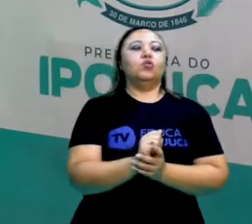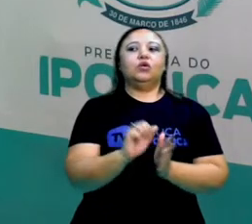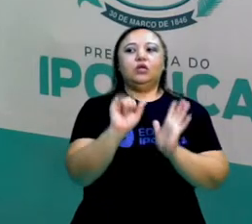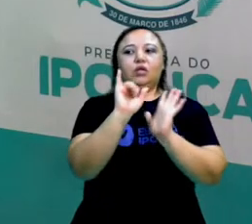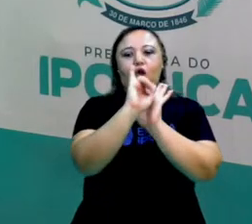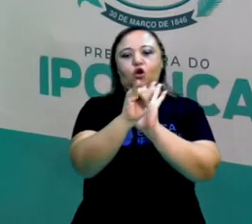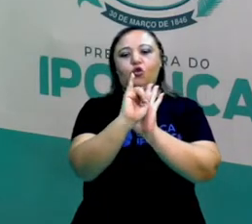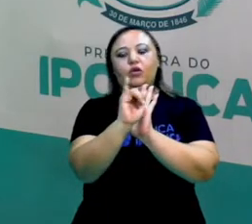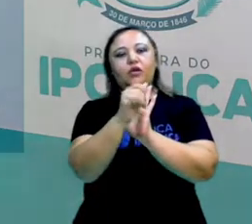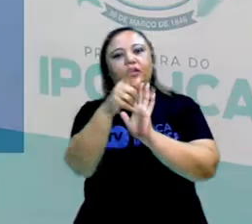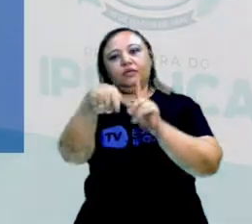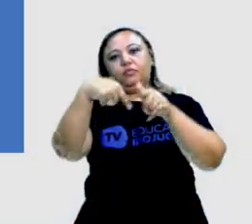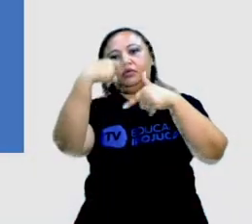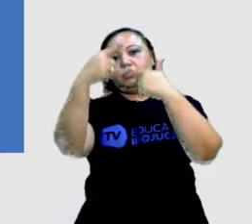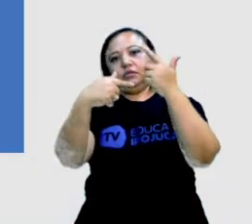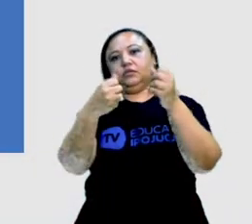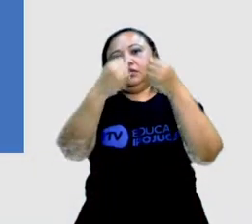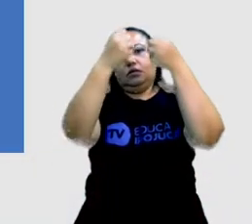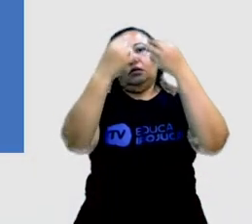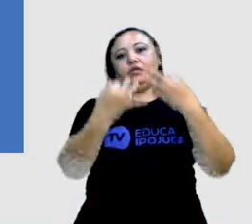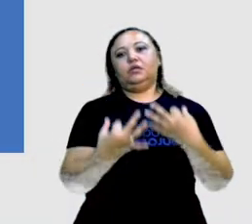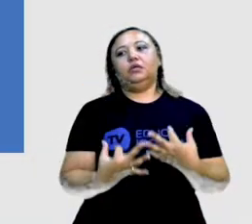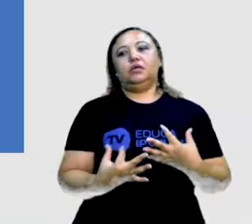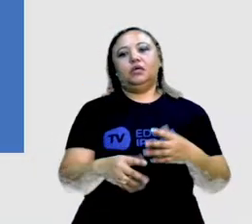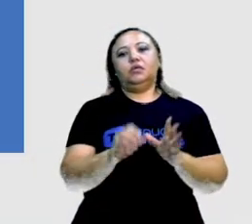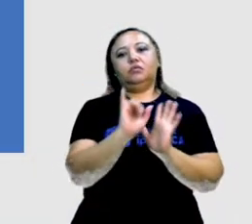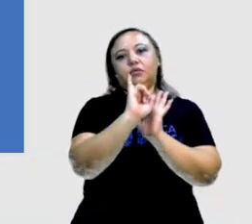sobre ela. Tá certo? Vamos lá.